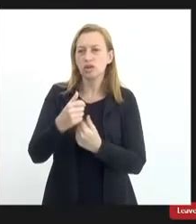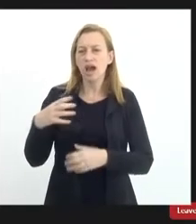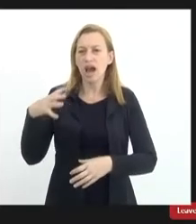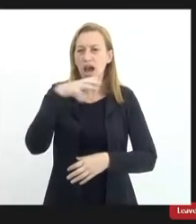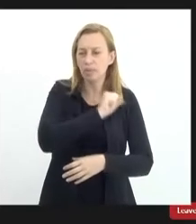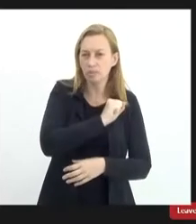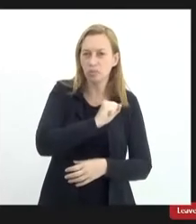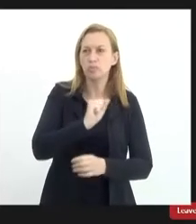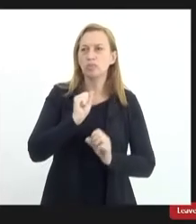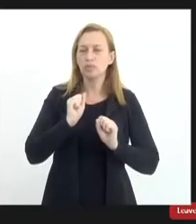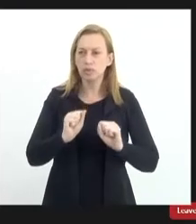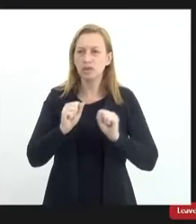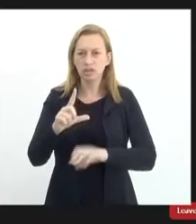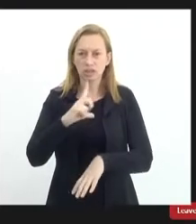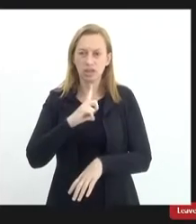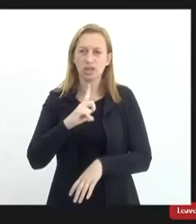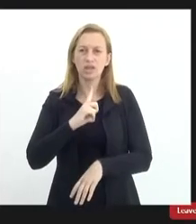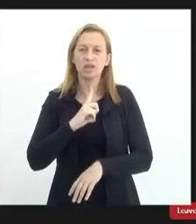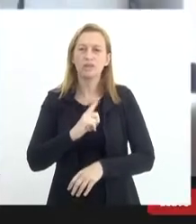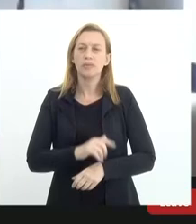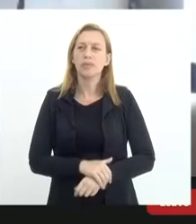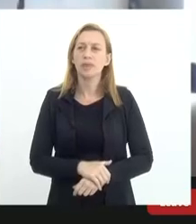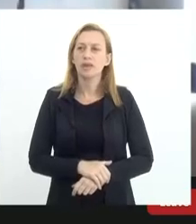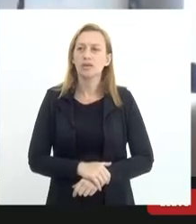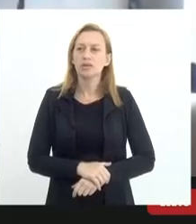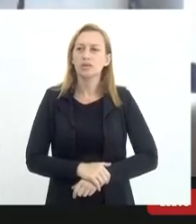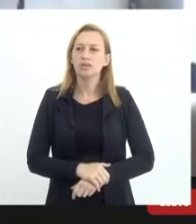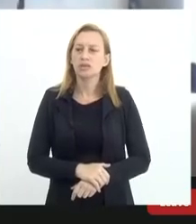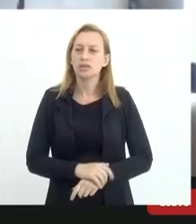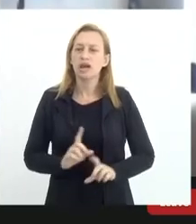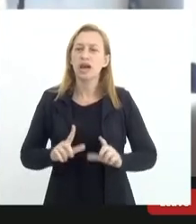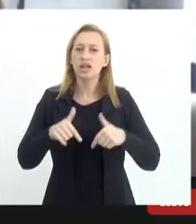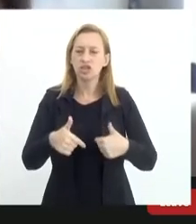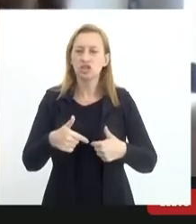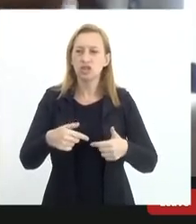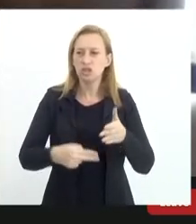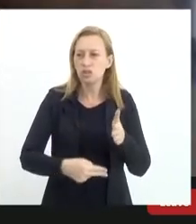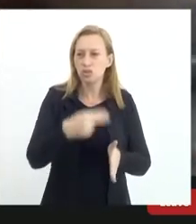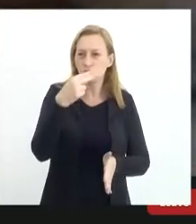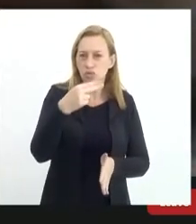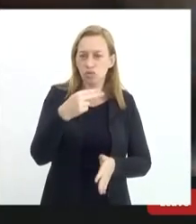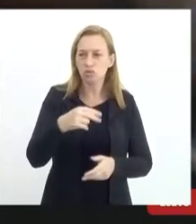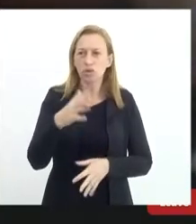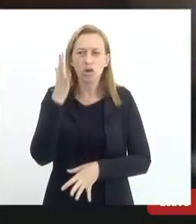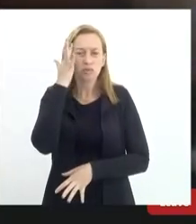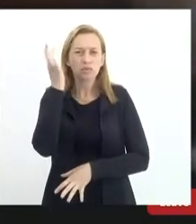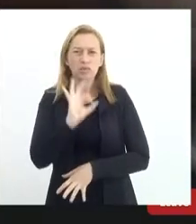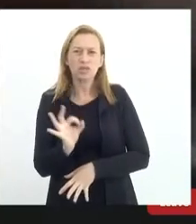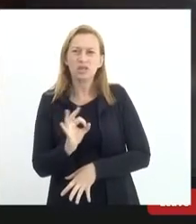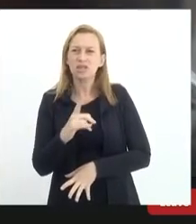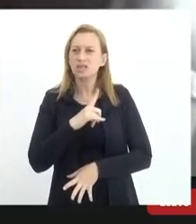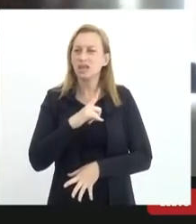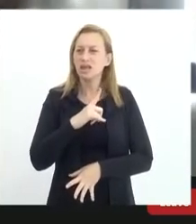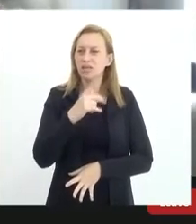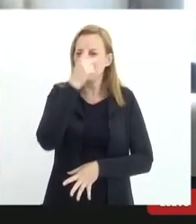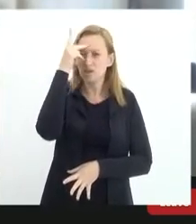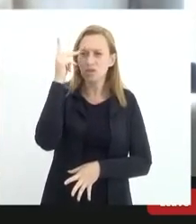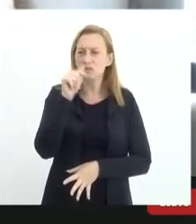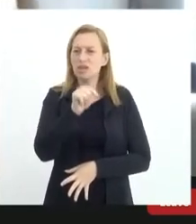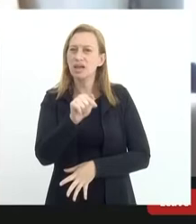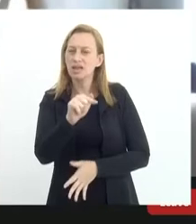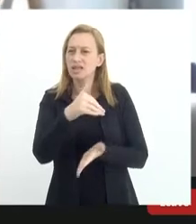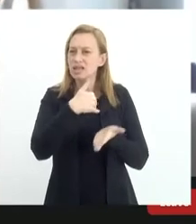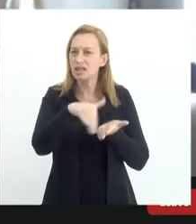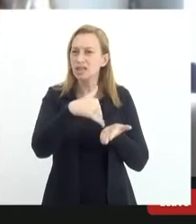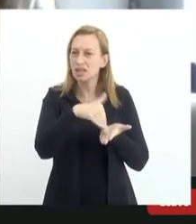a esse ato cirúrgico. E eu não sei se tem alguém aí da secretaria, nós